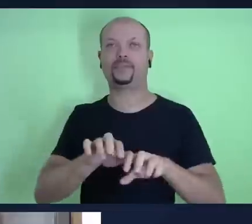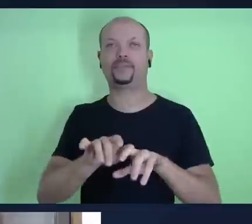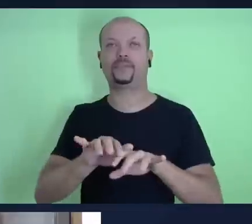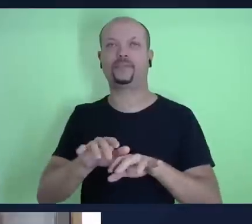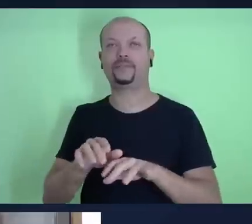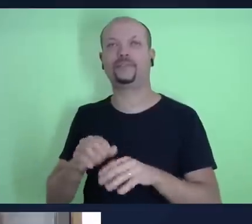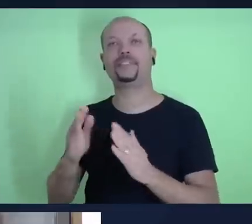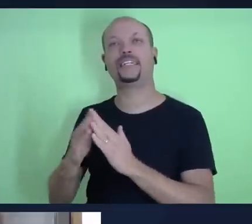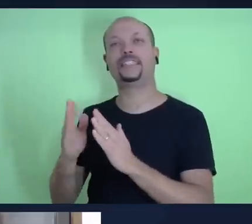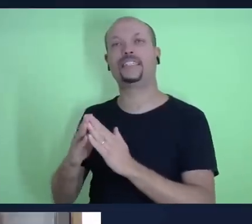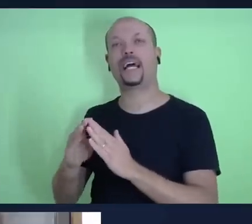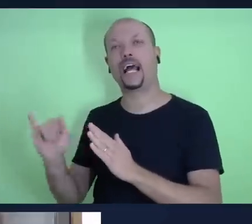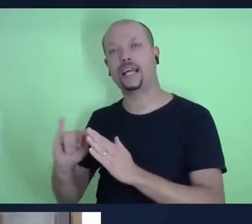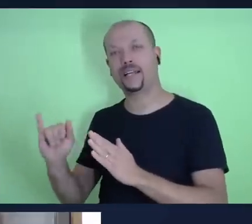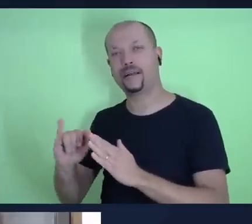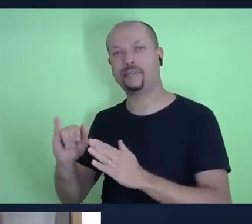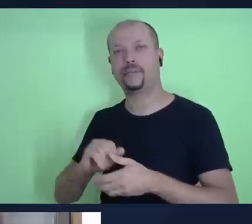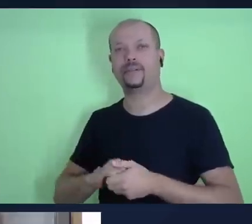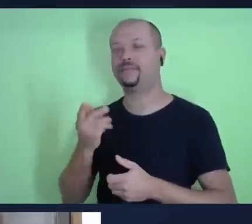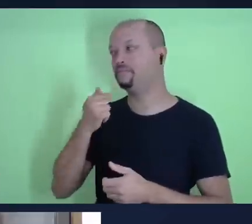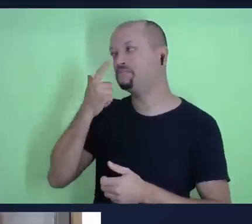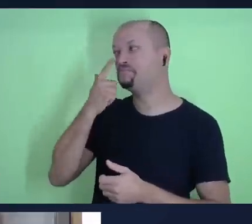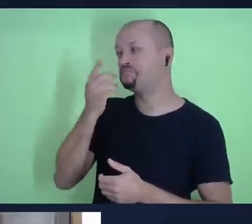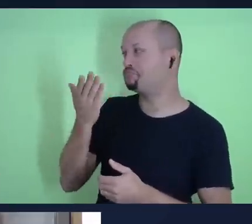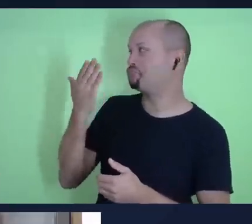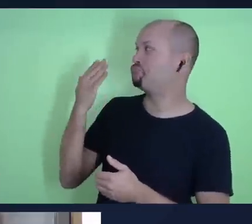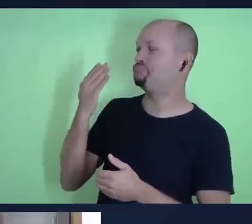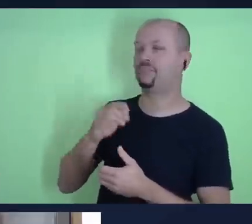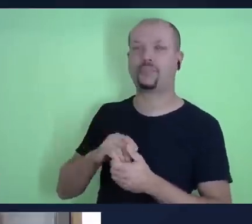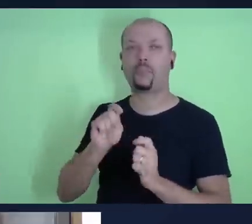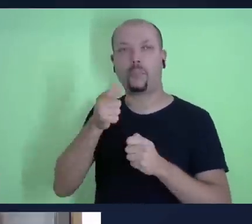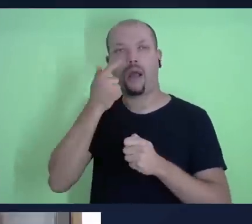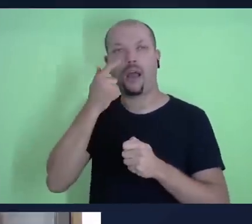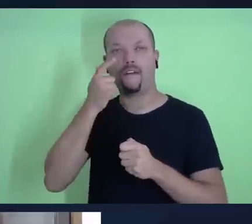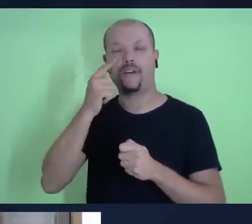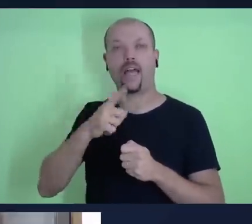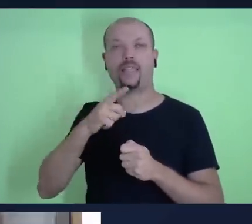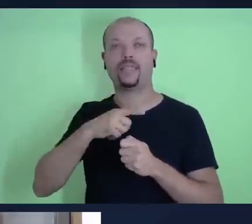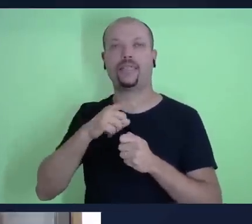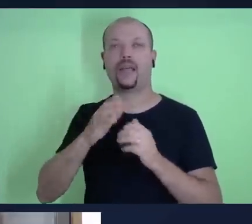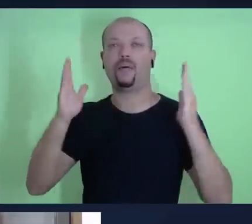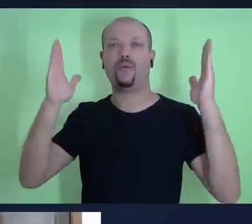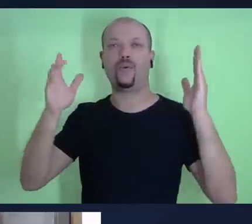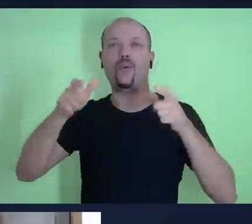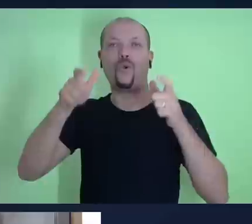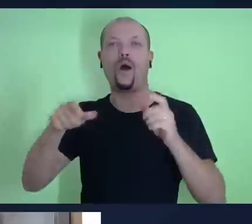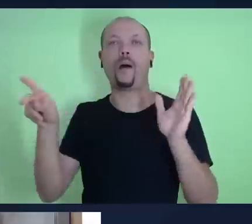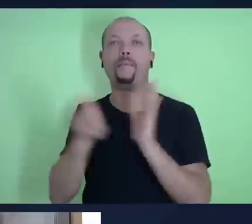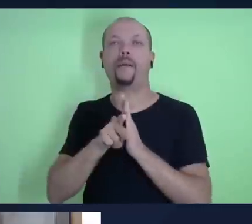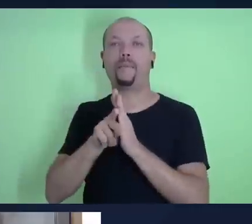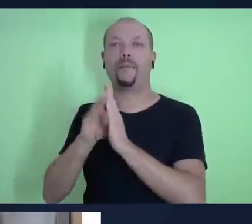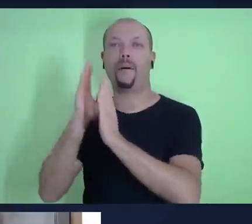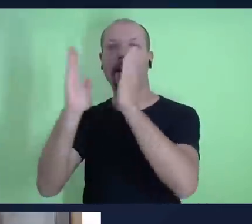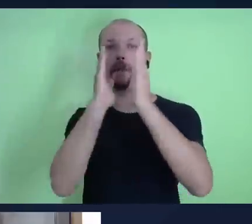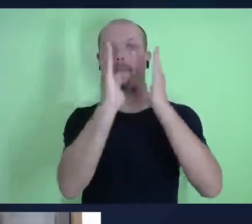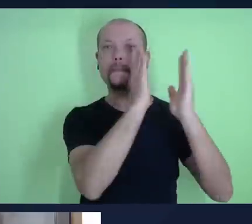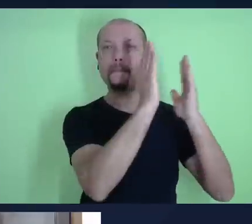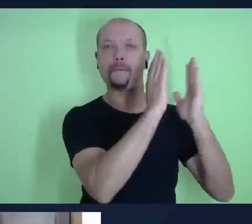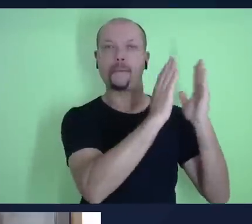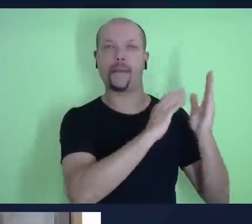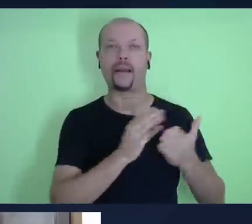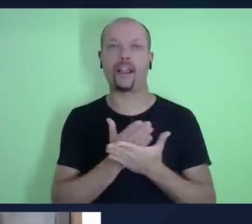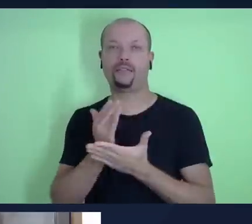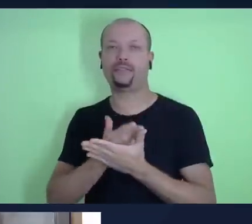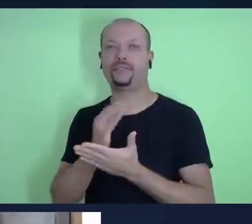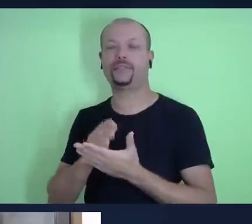Curitiba, vocês podem ver aqui atrás de mim, quem pode enxergar pode ver uma estante de livros. Estou aqui no escritório da minha irmã e do meu cunhado.